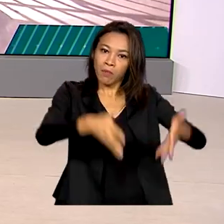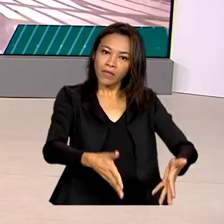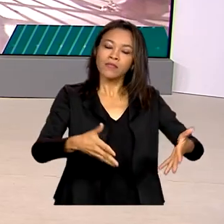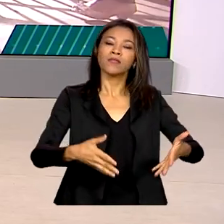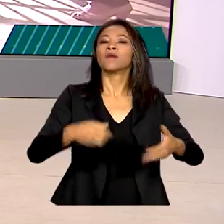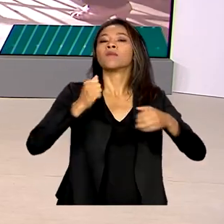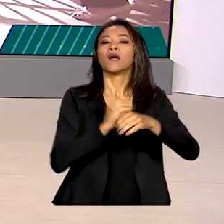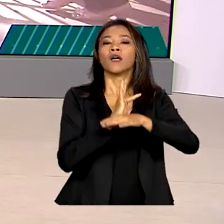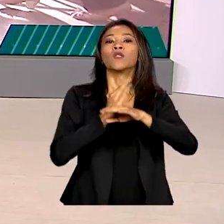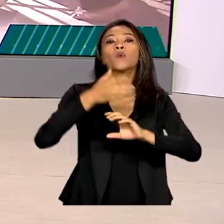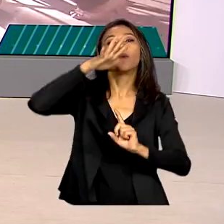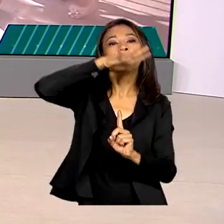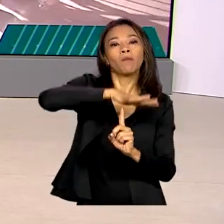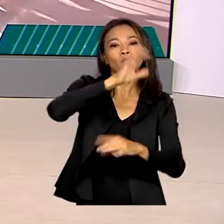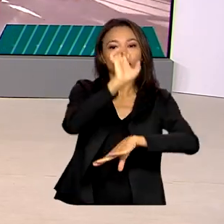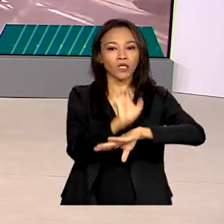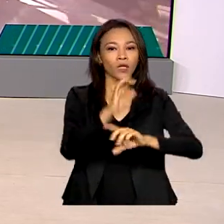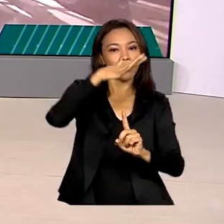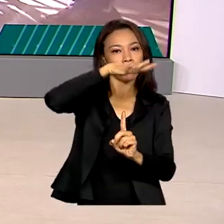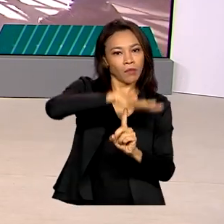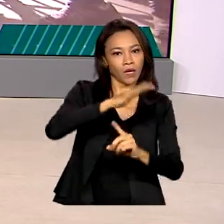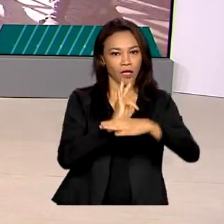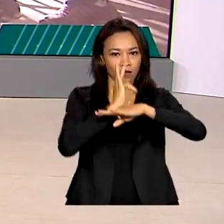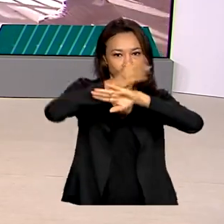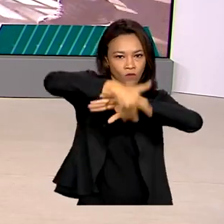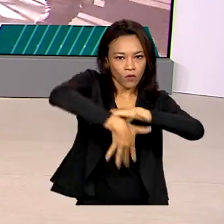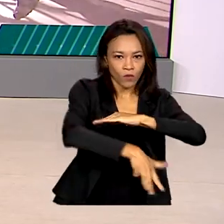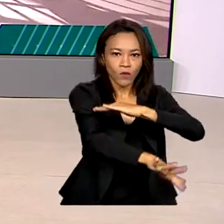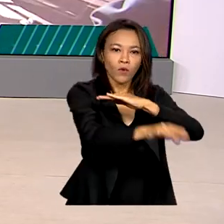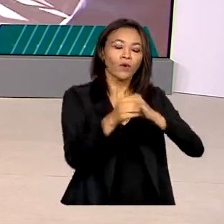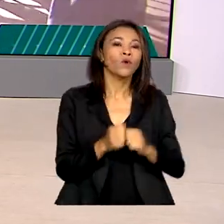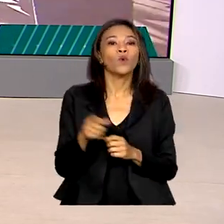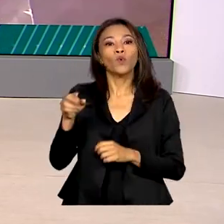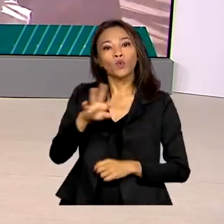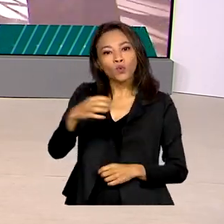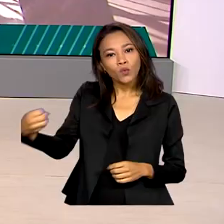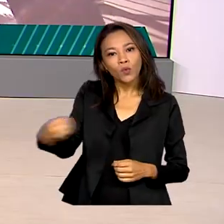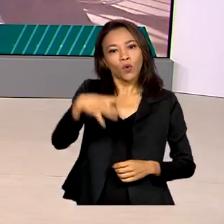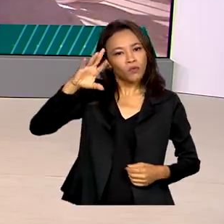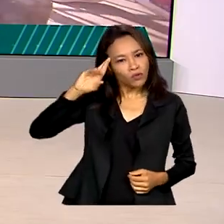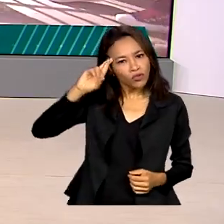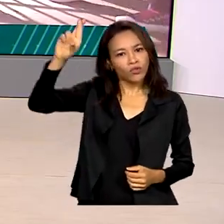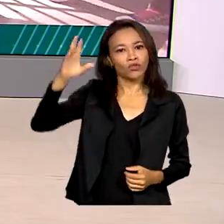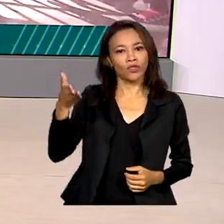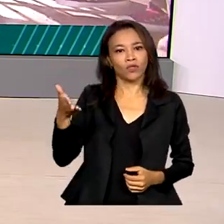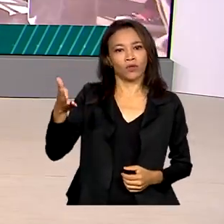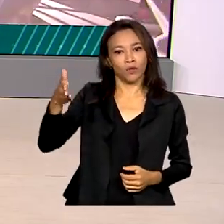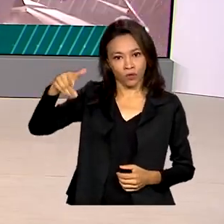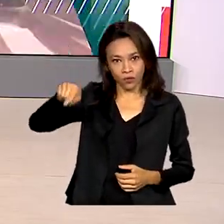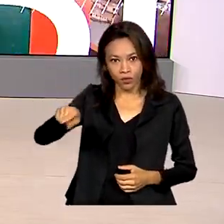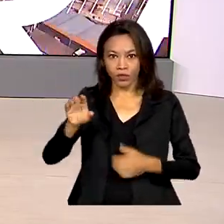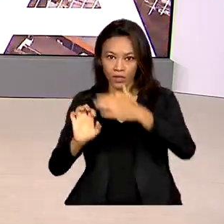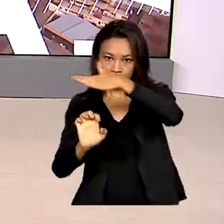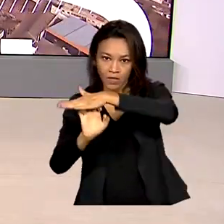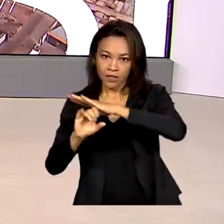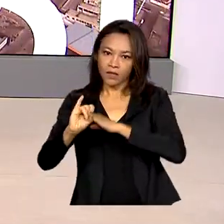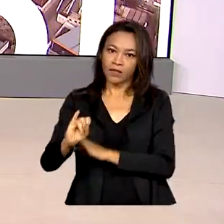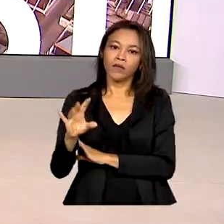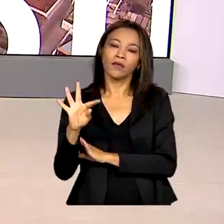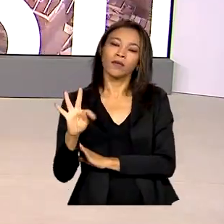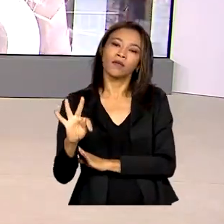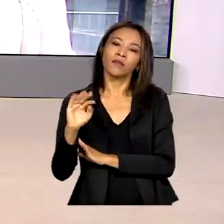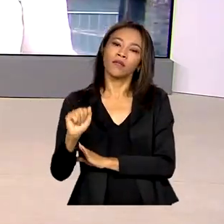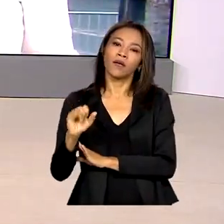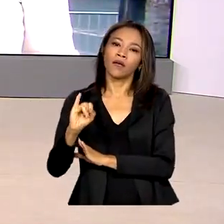Paraná, da cerimônia de posse do novo diretor-geral brasileiro da Itaipu Binacional. A nossa equipe já está por lá, a